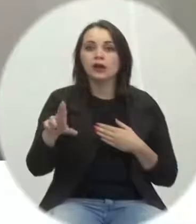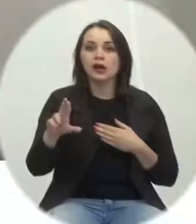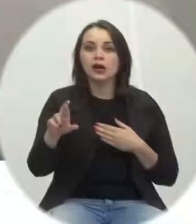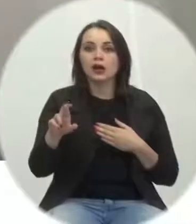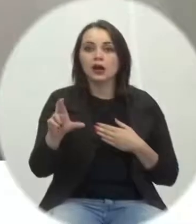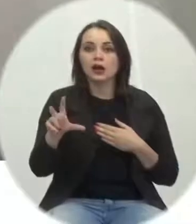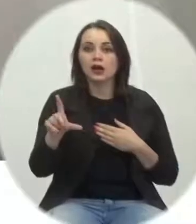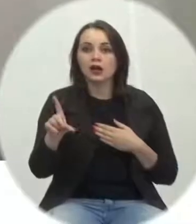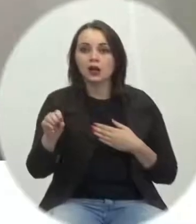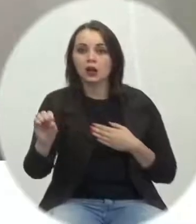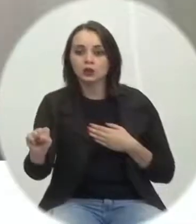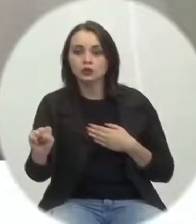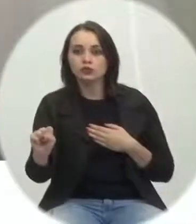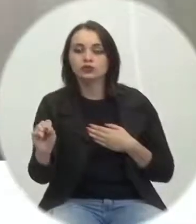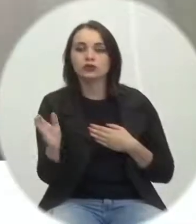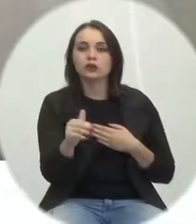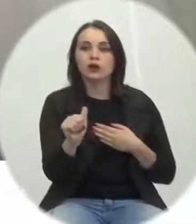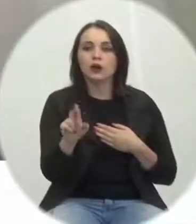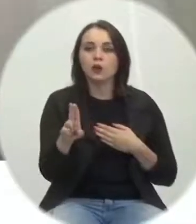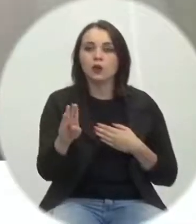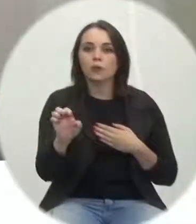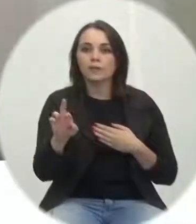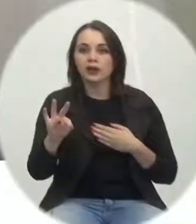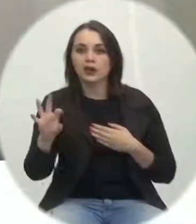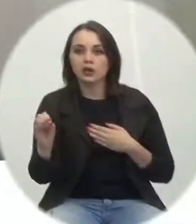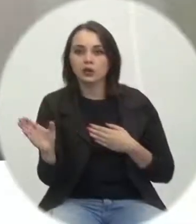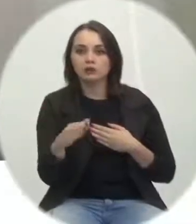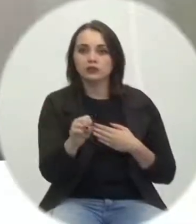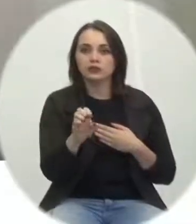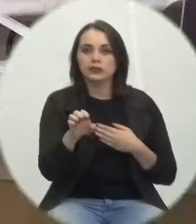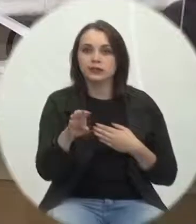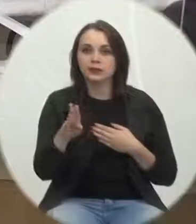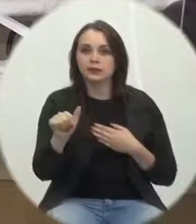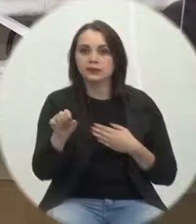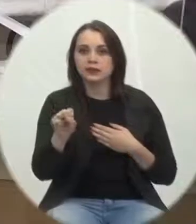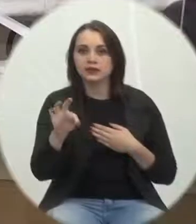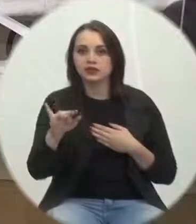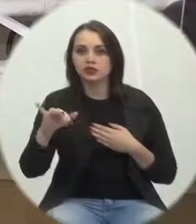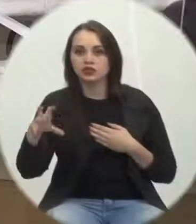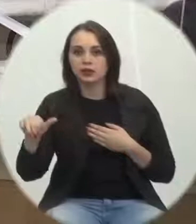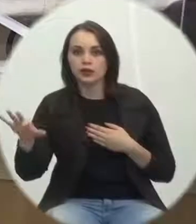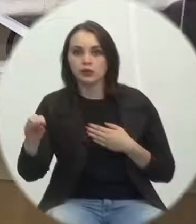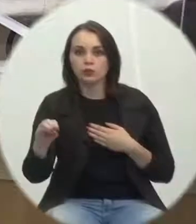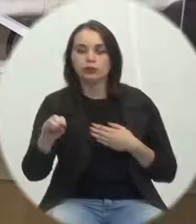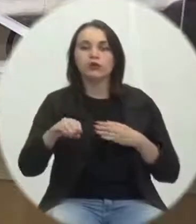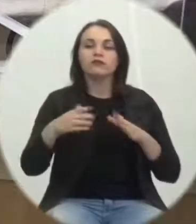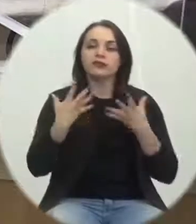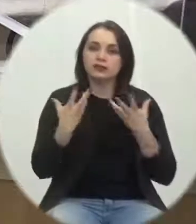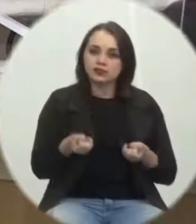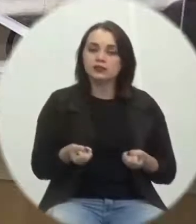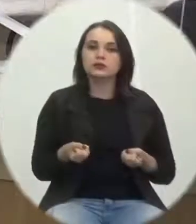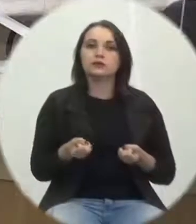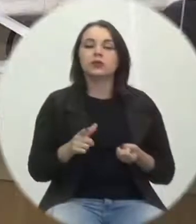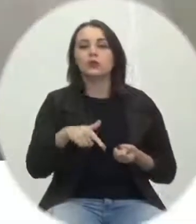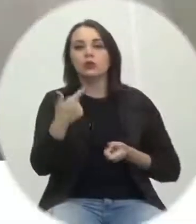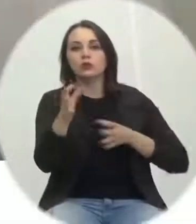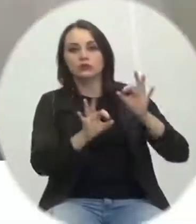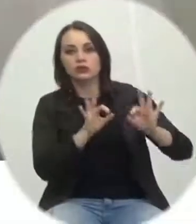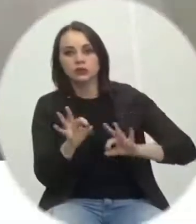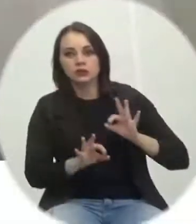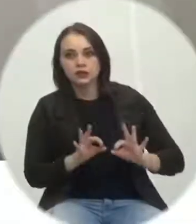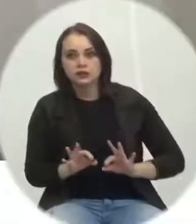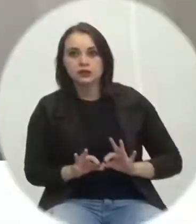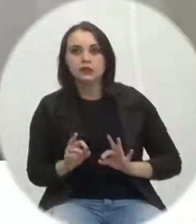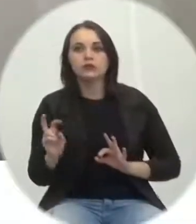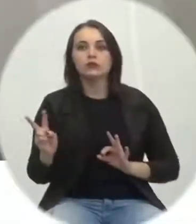Carlos Alberto Sebastião. Tá ok, será atendido em pleno. Outra questão de ordem, presidente. Questão de ordem cedida